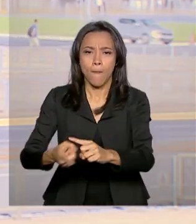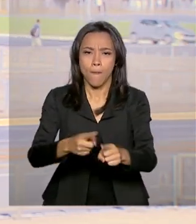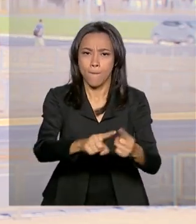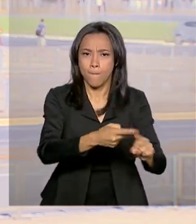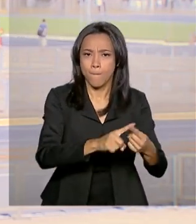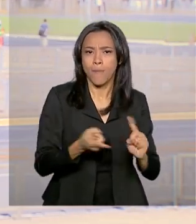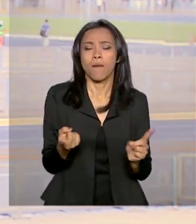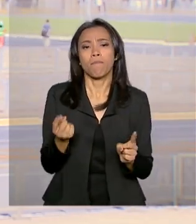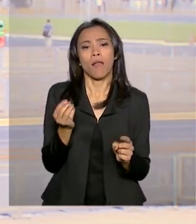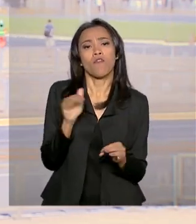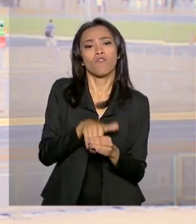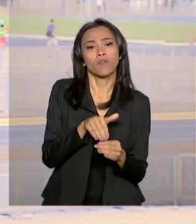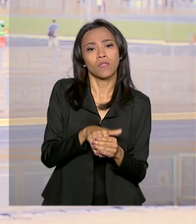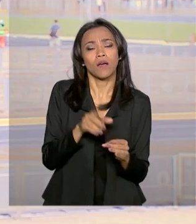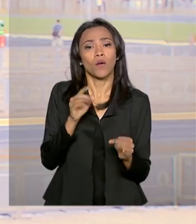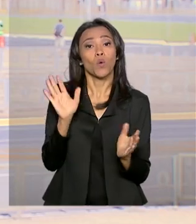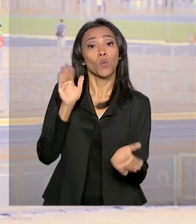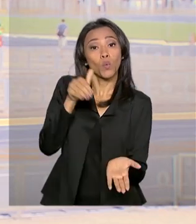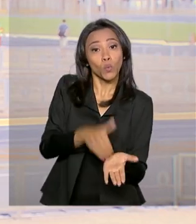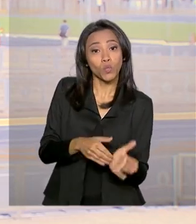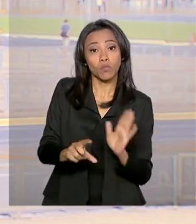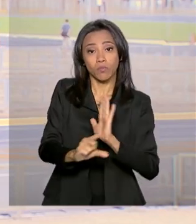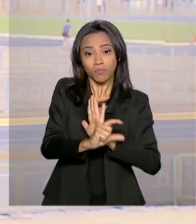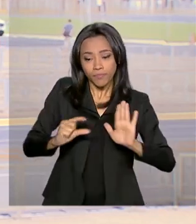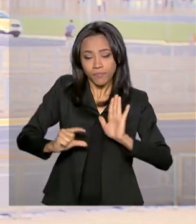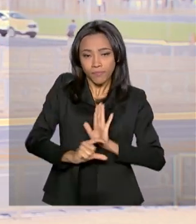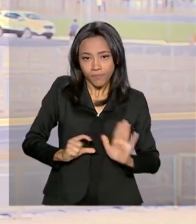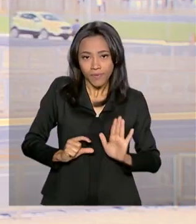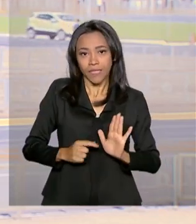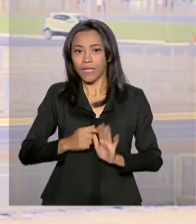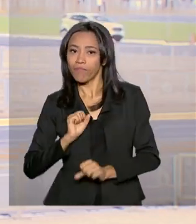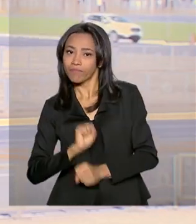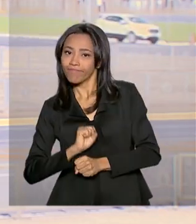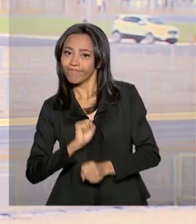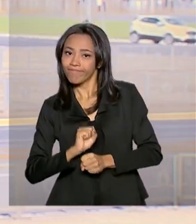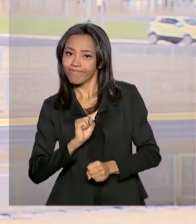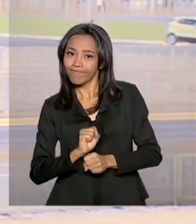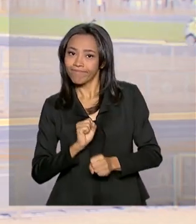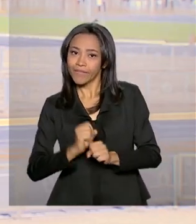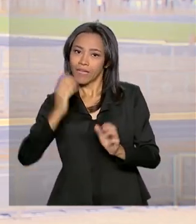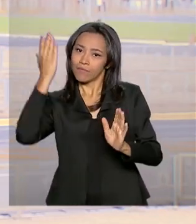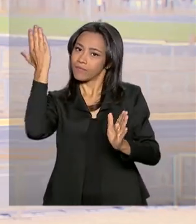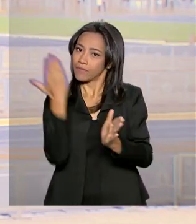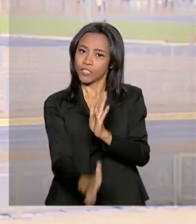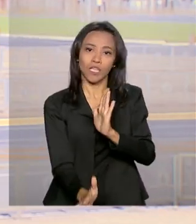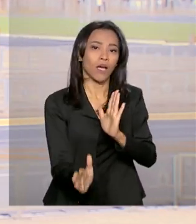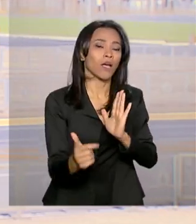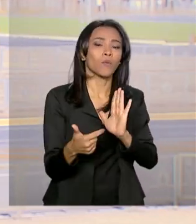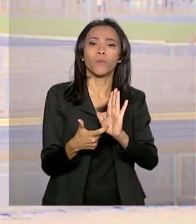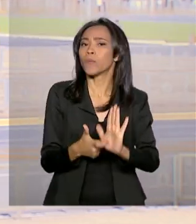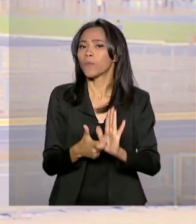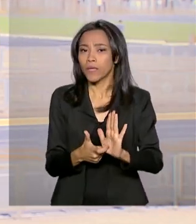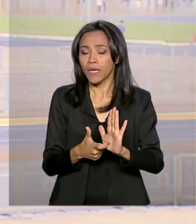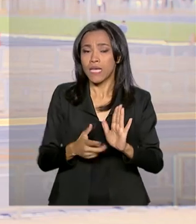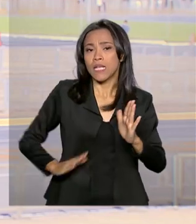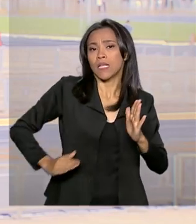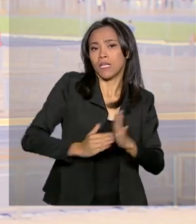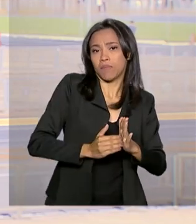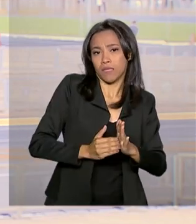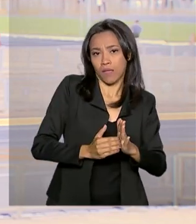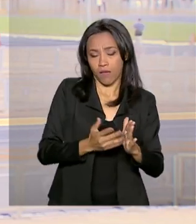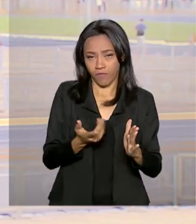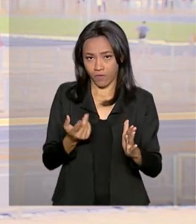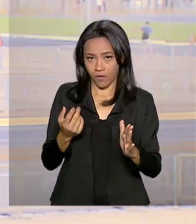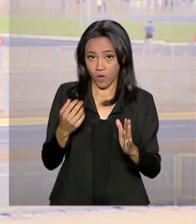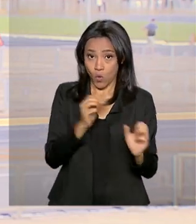dois últimos destaques que estavam pendentes. Os deputados derrubaram ali aquela parte que tratava, que limitava o poder de